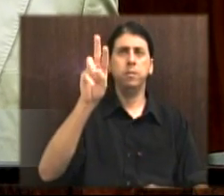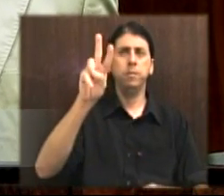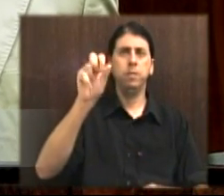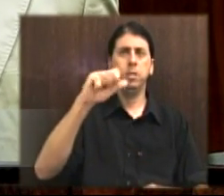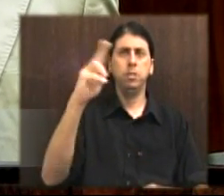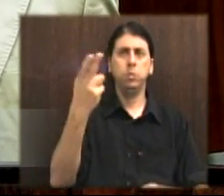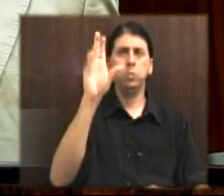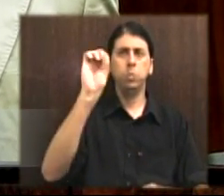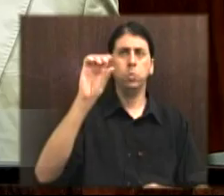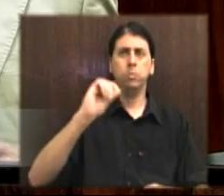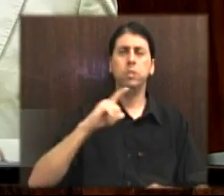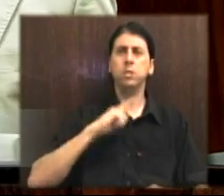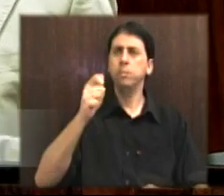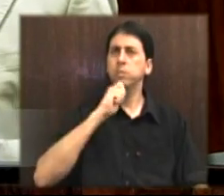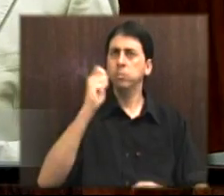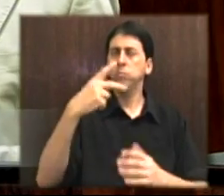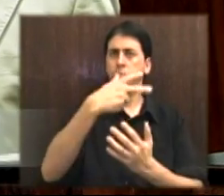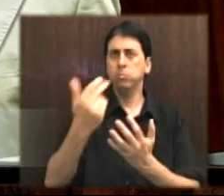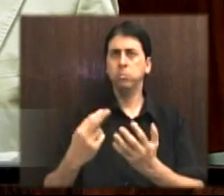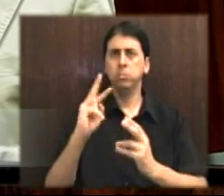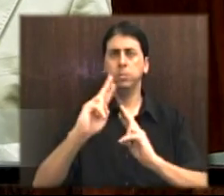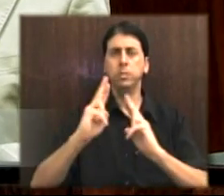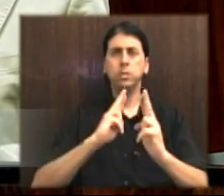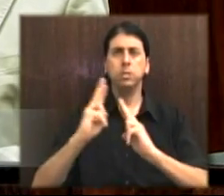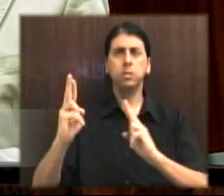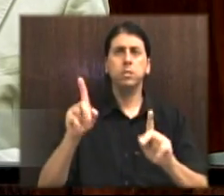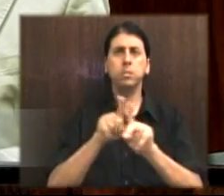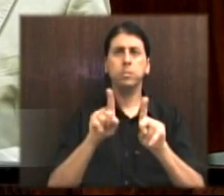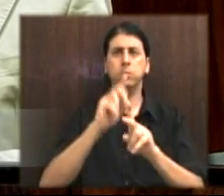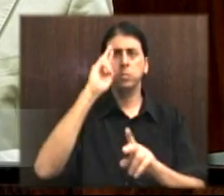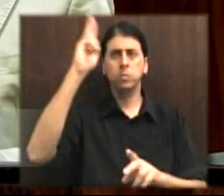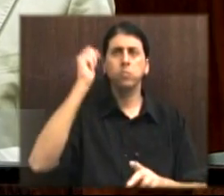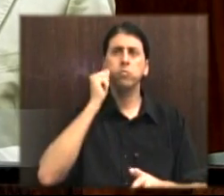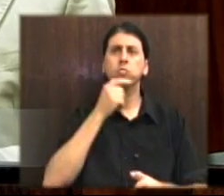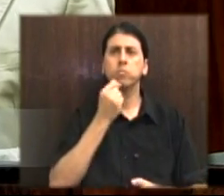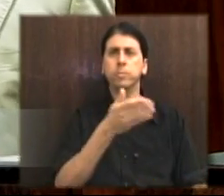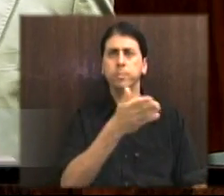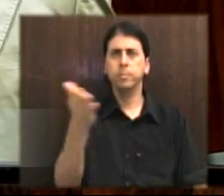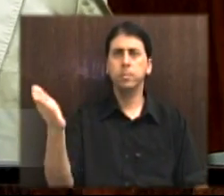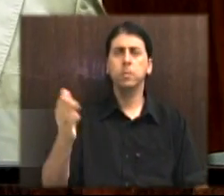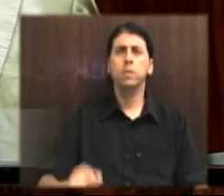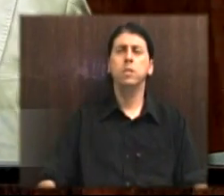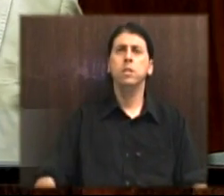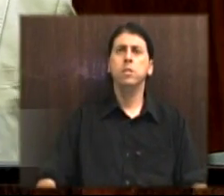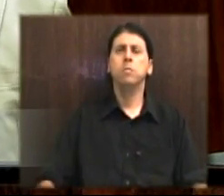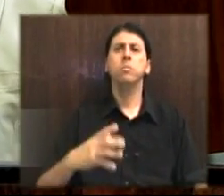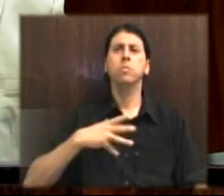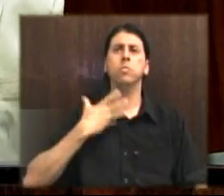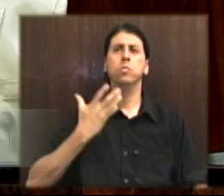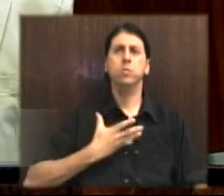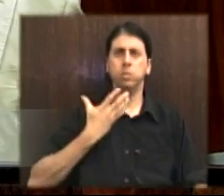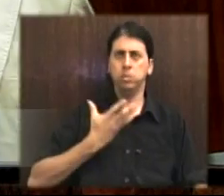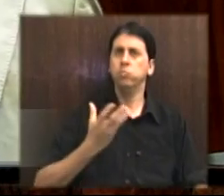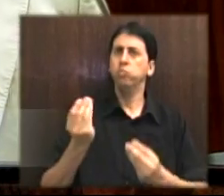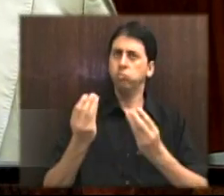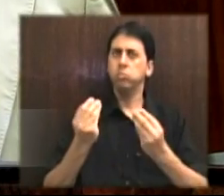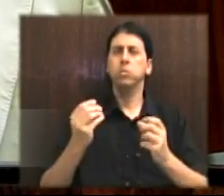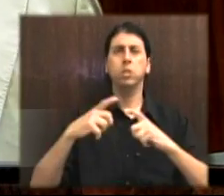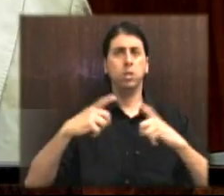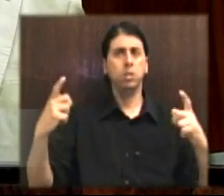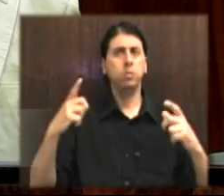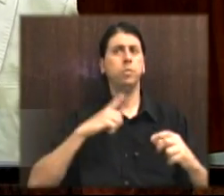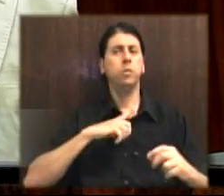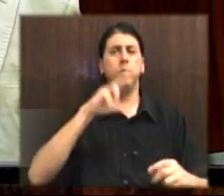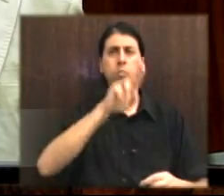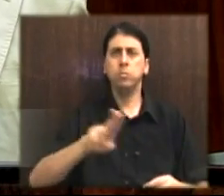representantes da imprensa, senhoras e senhores. É uma satisfação eu poder usar